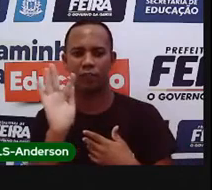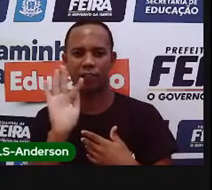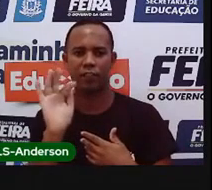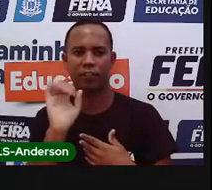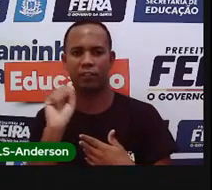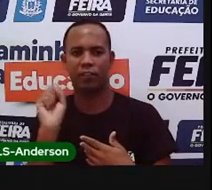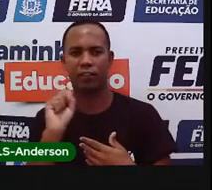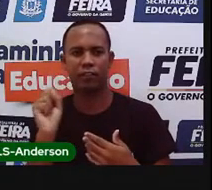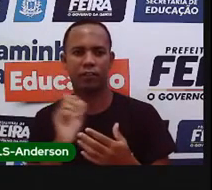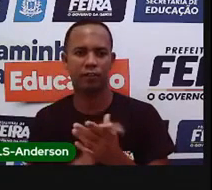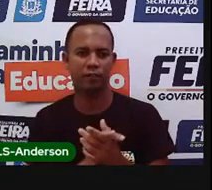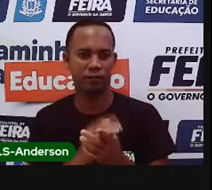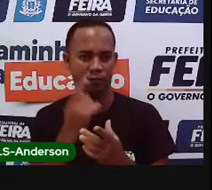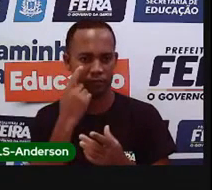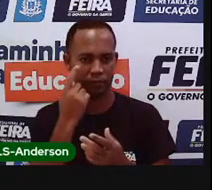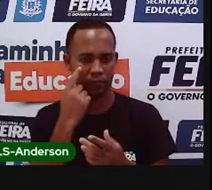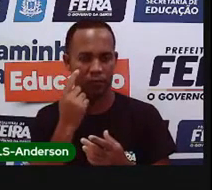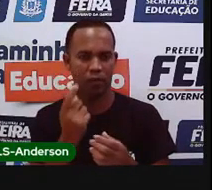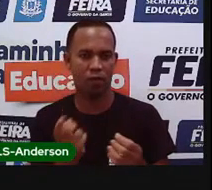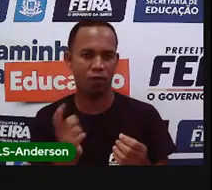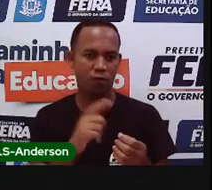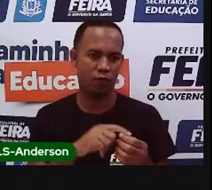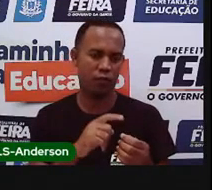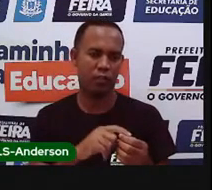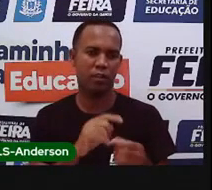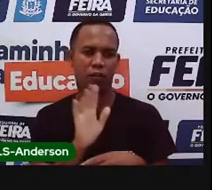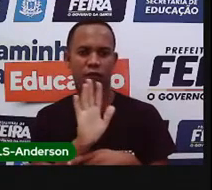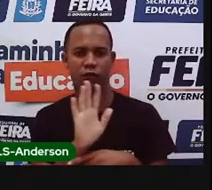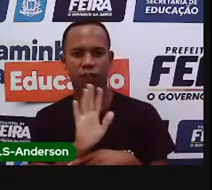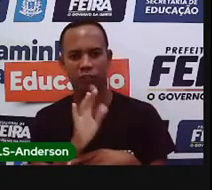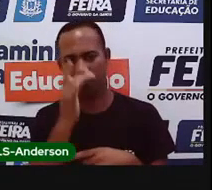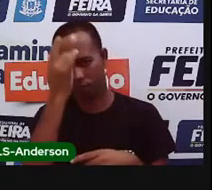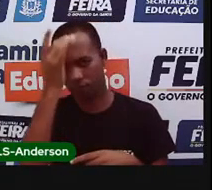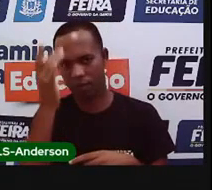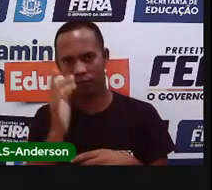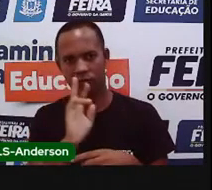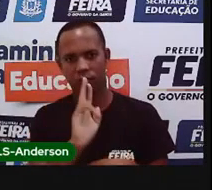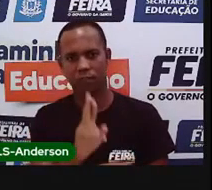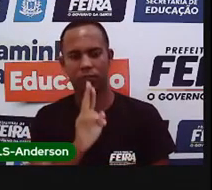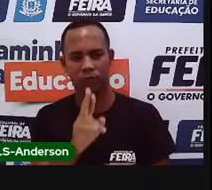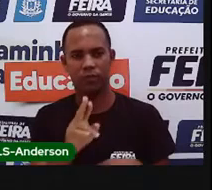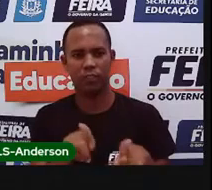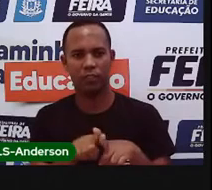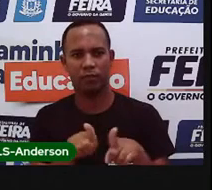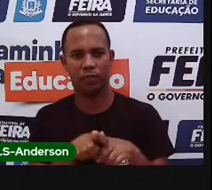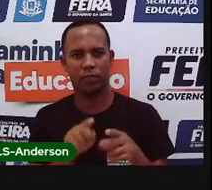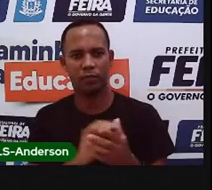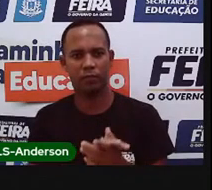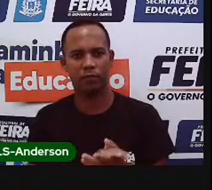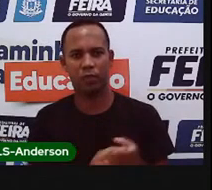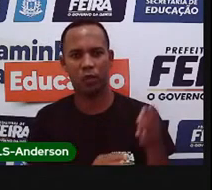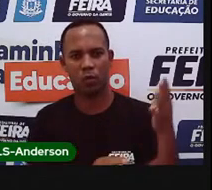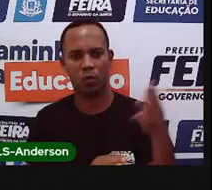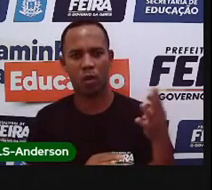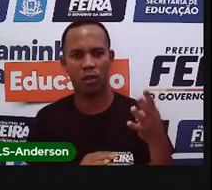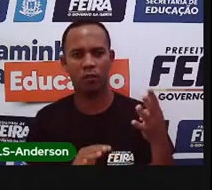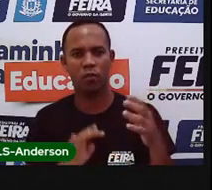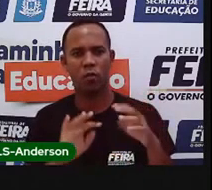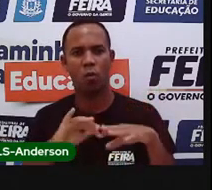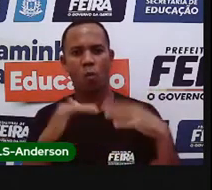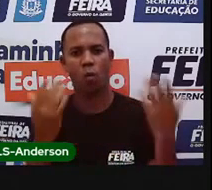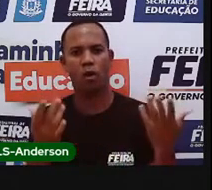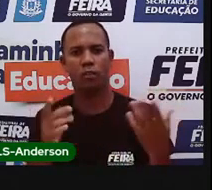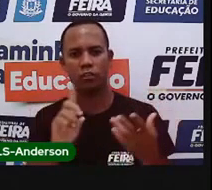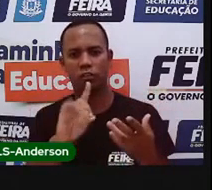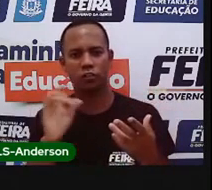explicou aqui. Colocou até aí no slide. É só voltar o vídeo depois que é fácil de fazer essa questão. Quais os dias da coleta de lixo em sua rua?